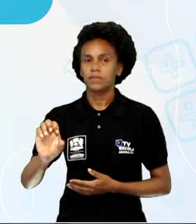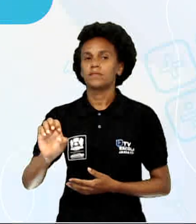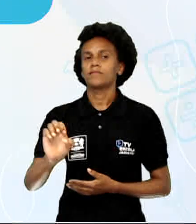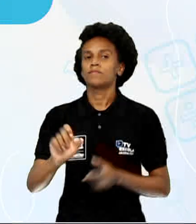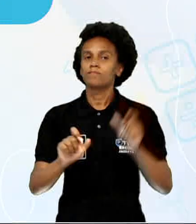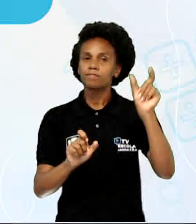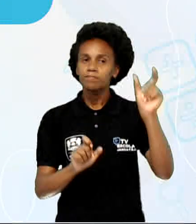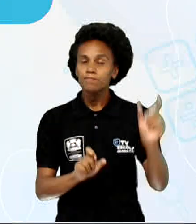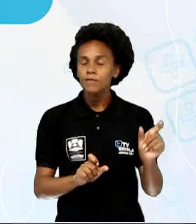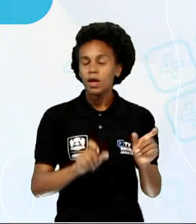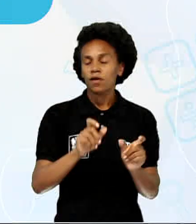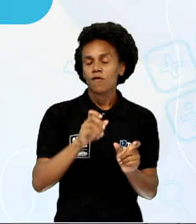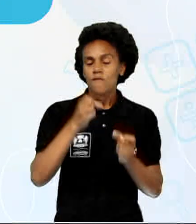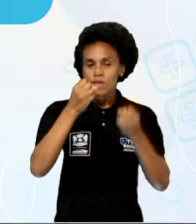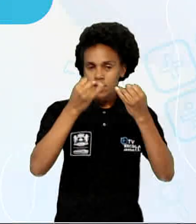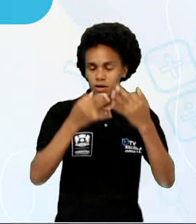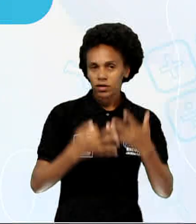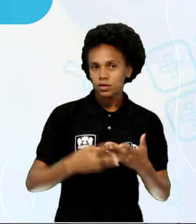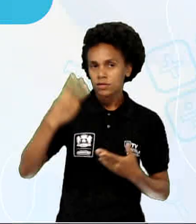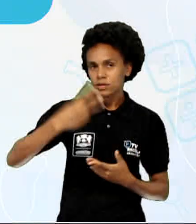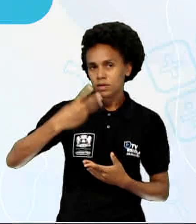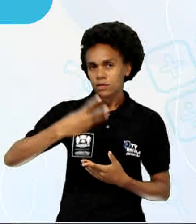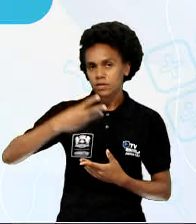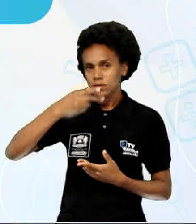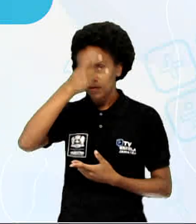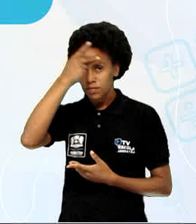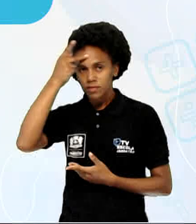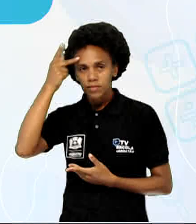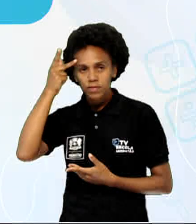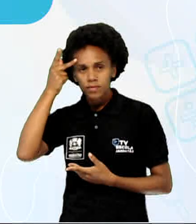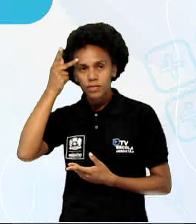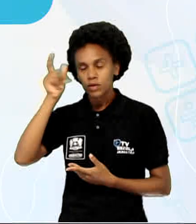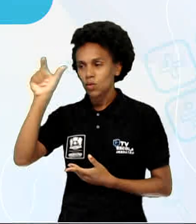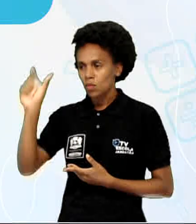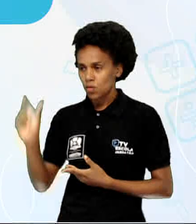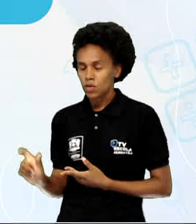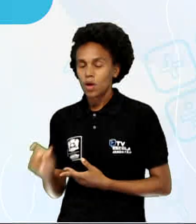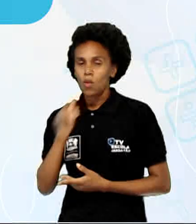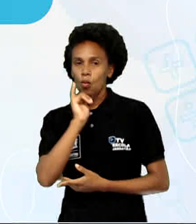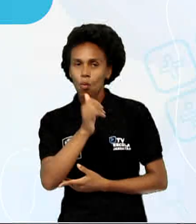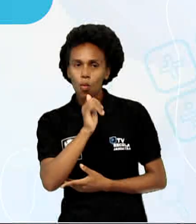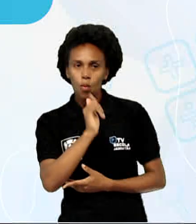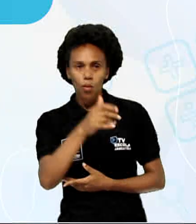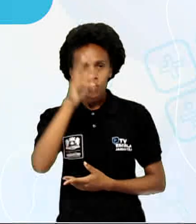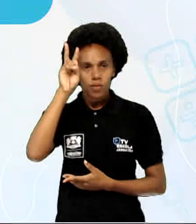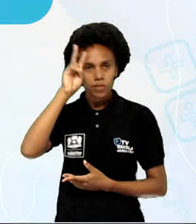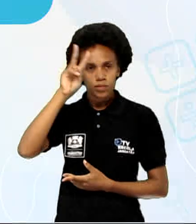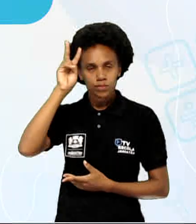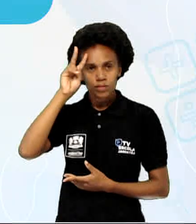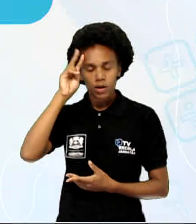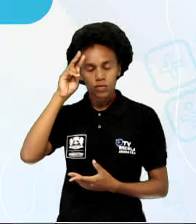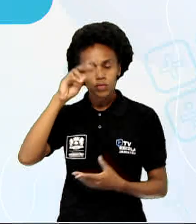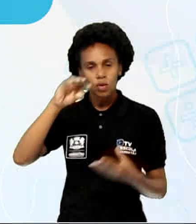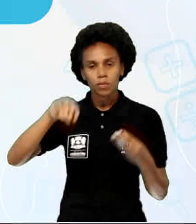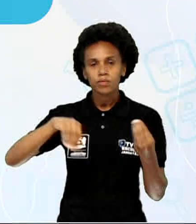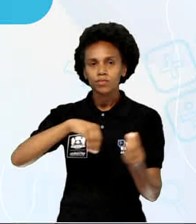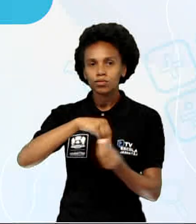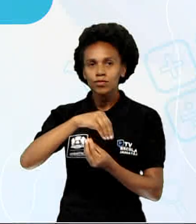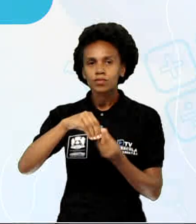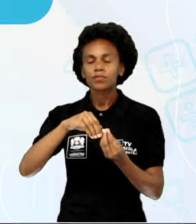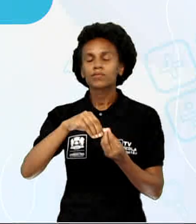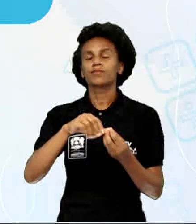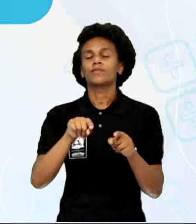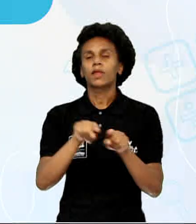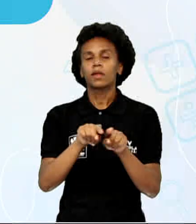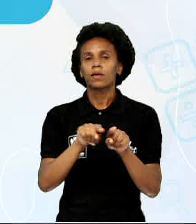têm voz própria, de acordo com a necessidade do autor de vazê-lo, uma mistura dos outros dois tipos de